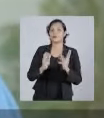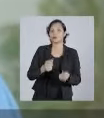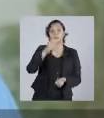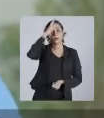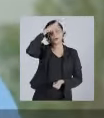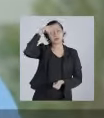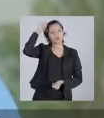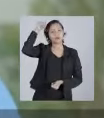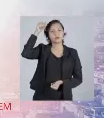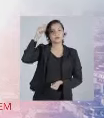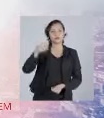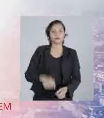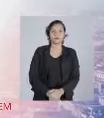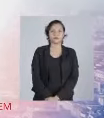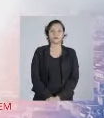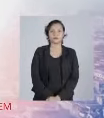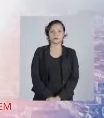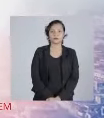toda Manaus.